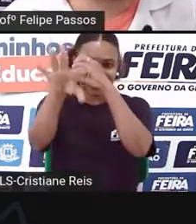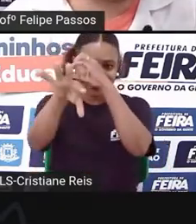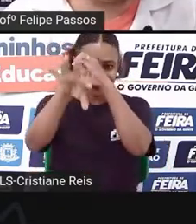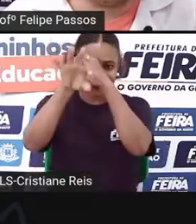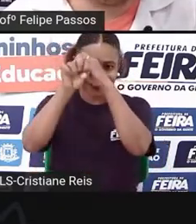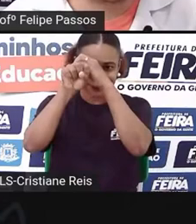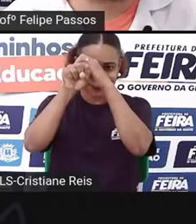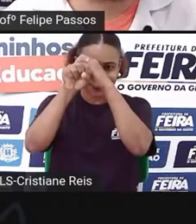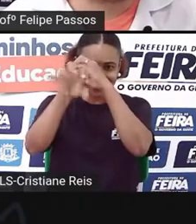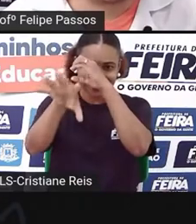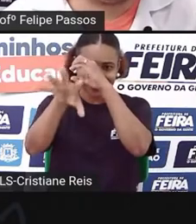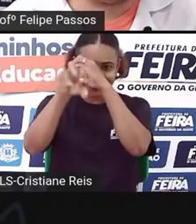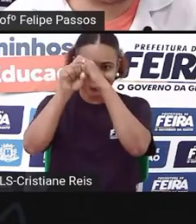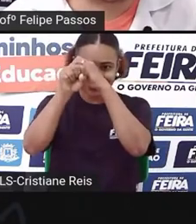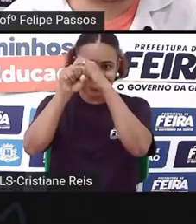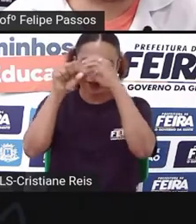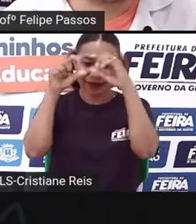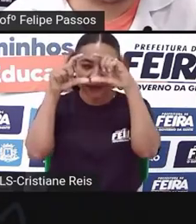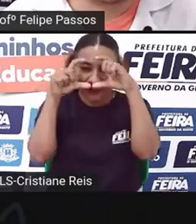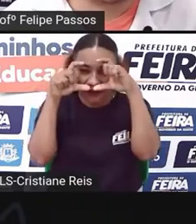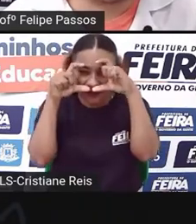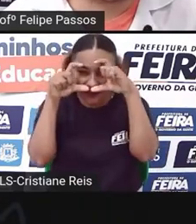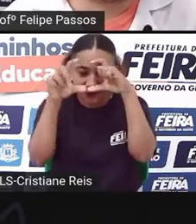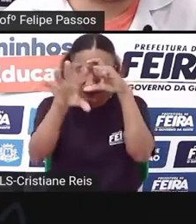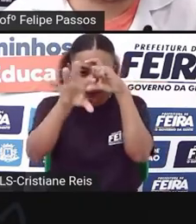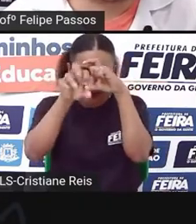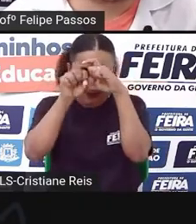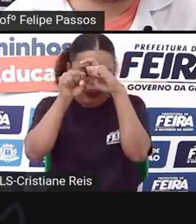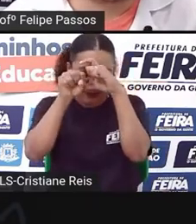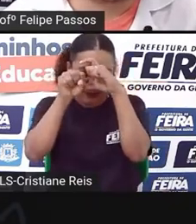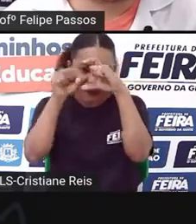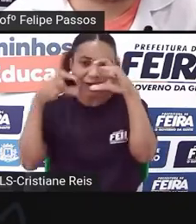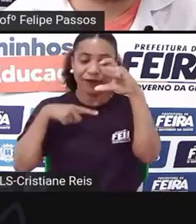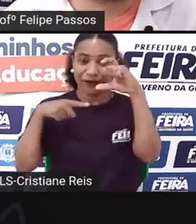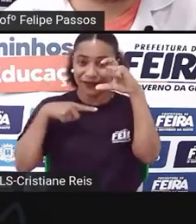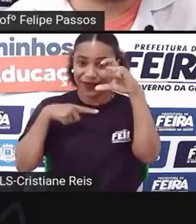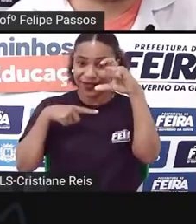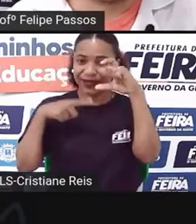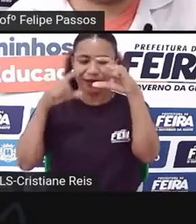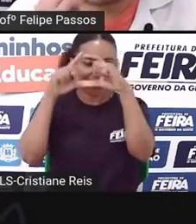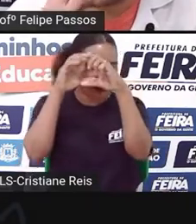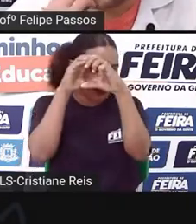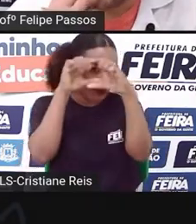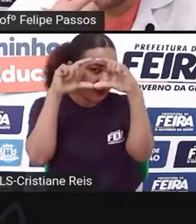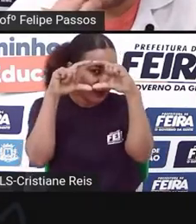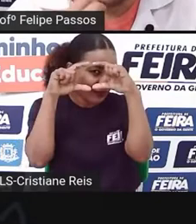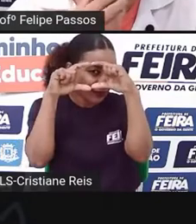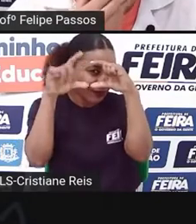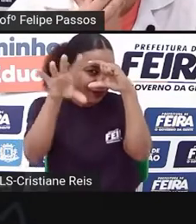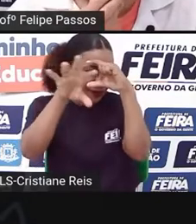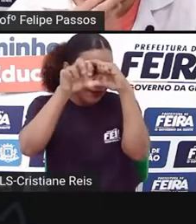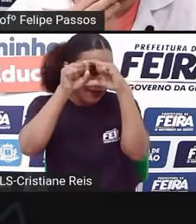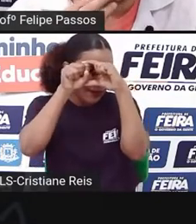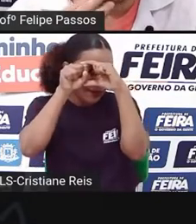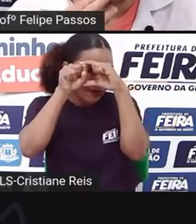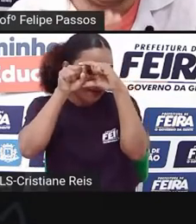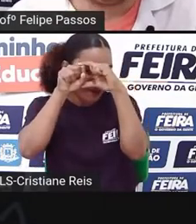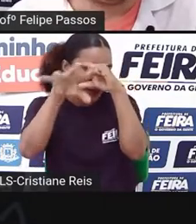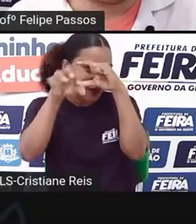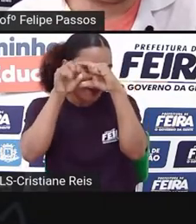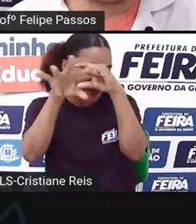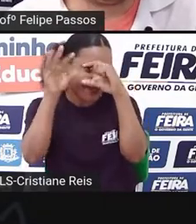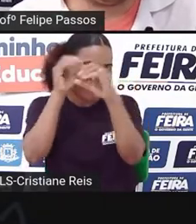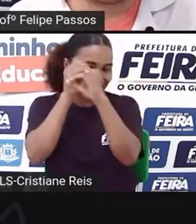Aqui em cima. A câmera digital também tem essa função, algumas. Outras não. Outras já são direto no sensor e você consegue